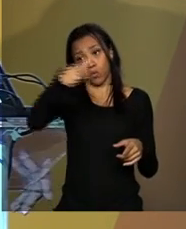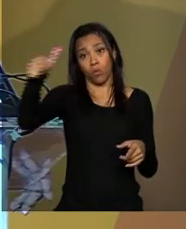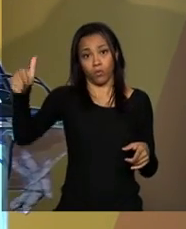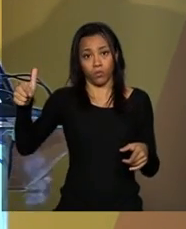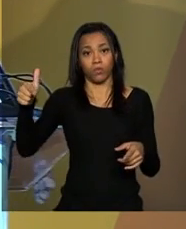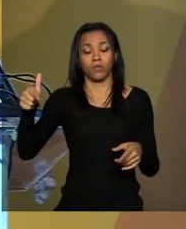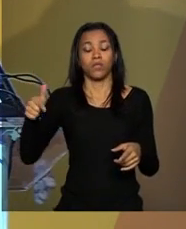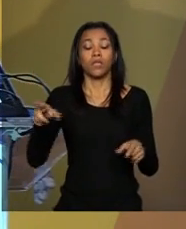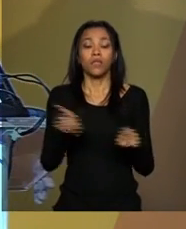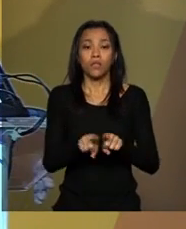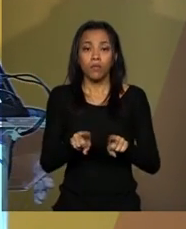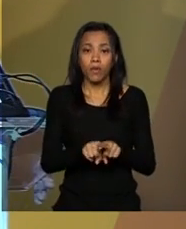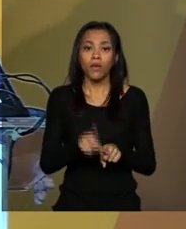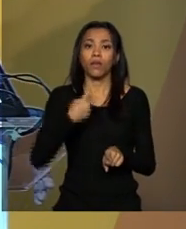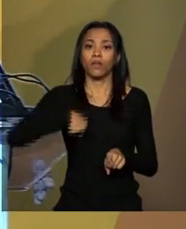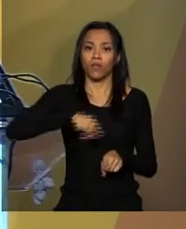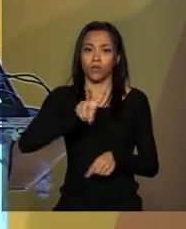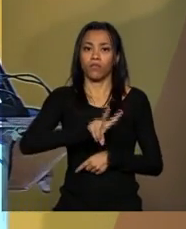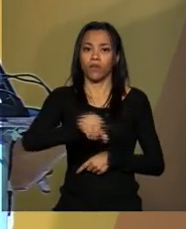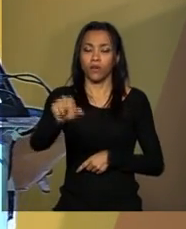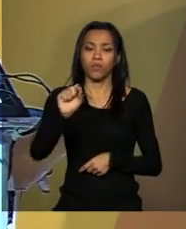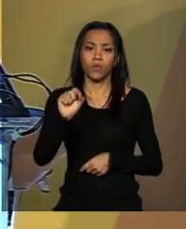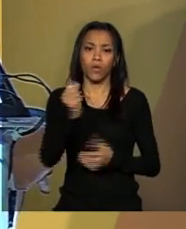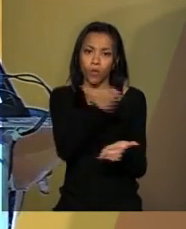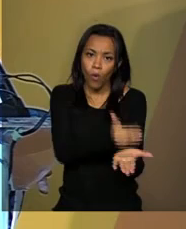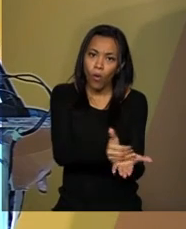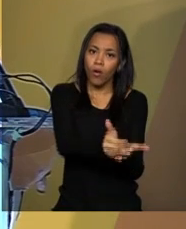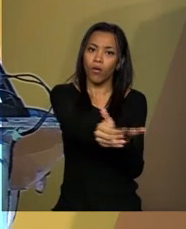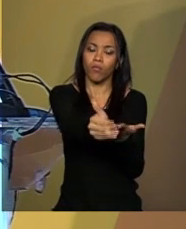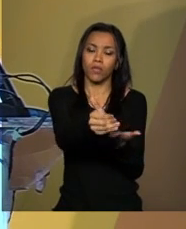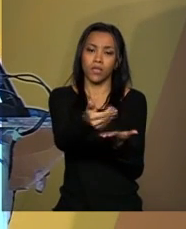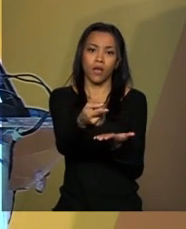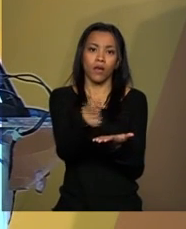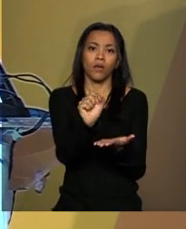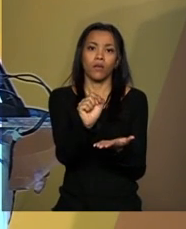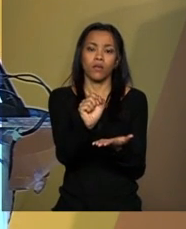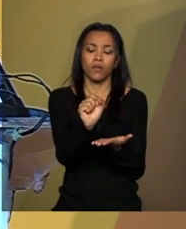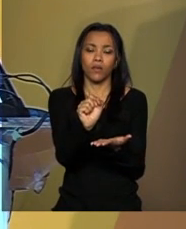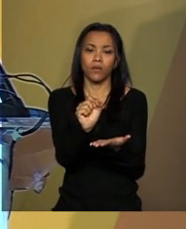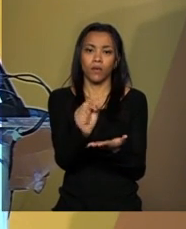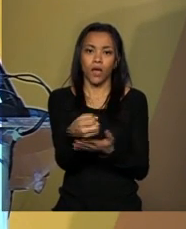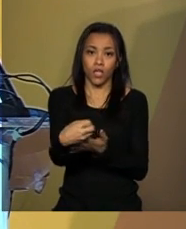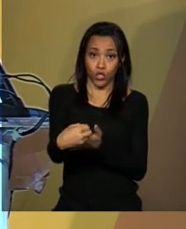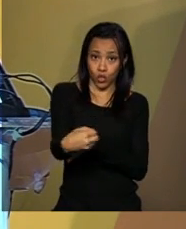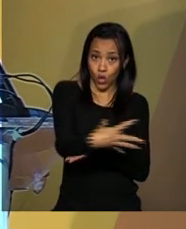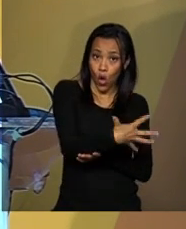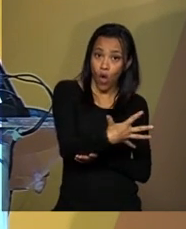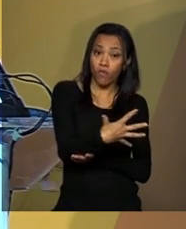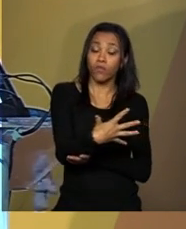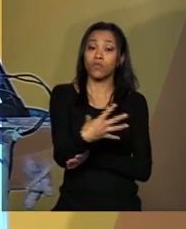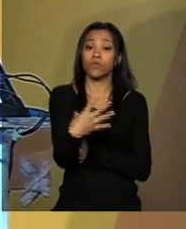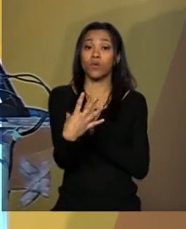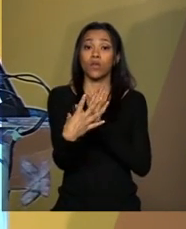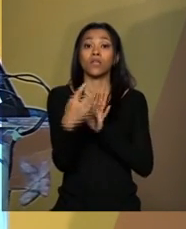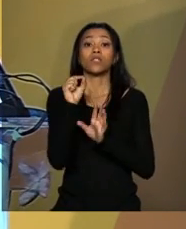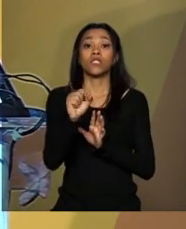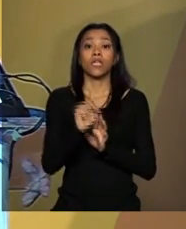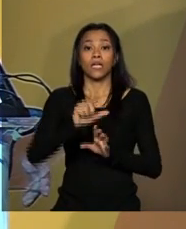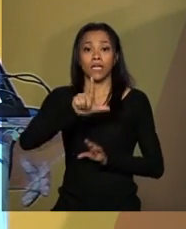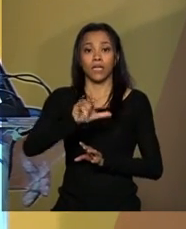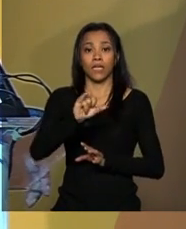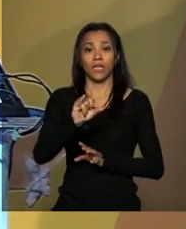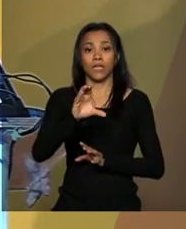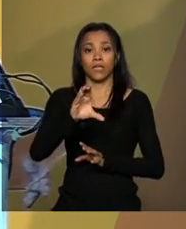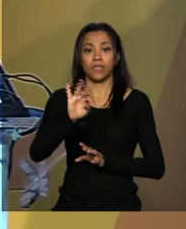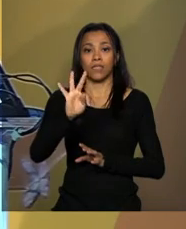dar início às novas licitações para arrendamentos